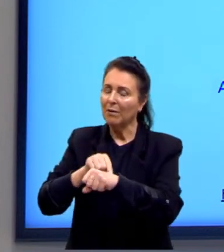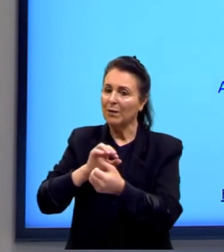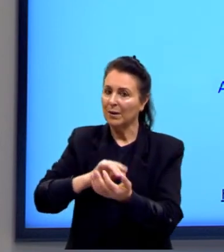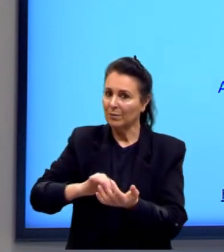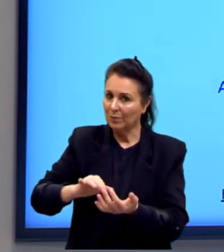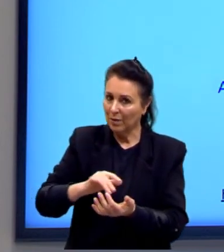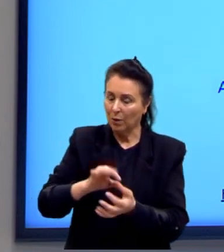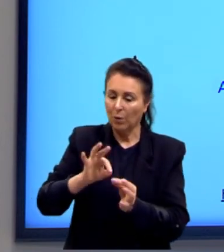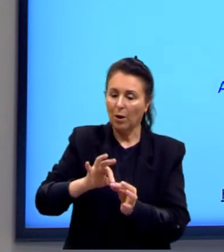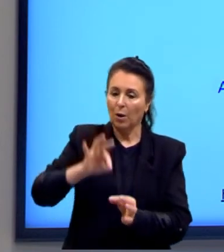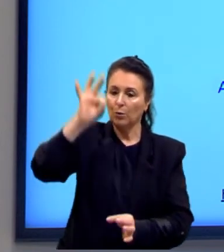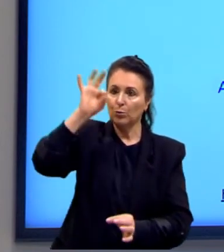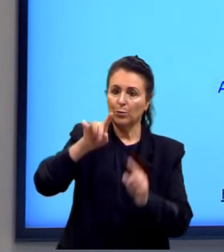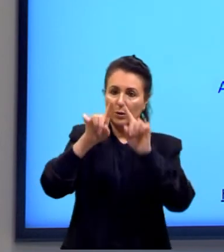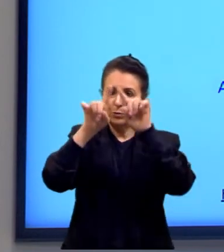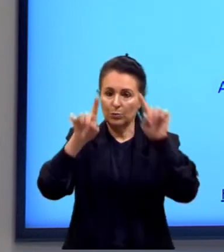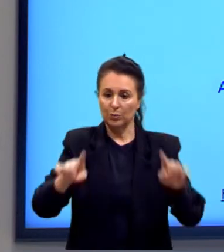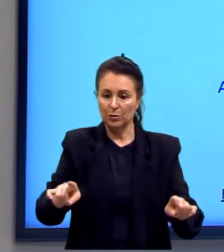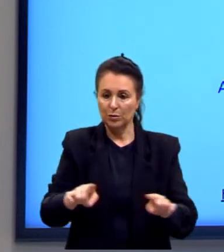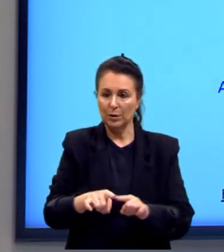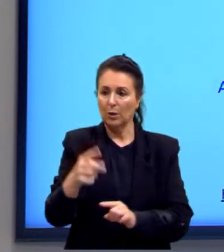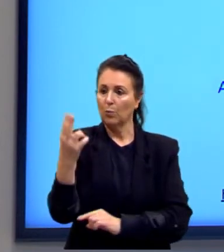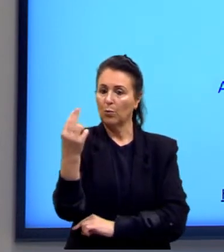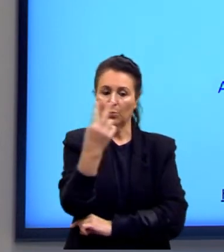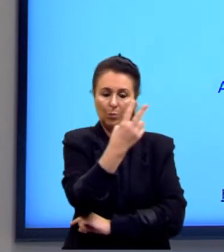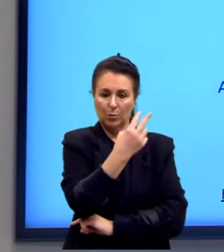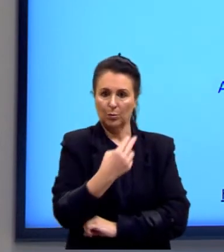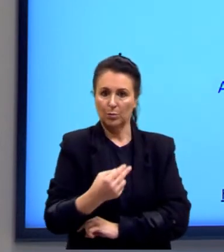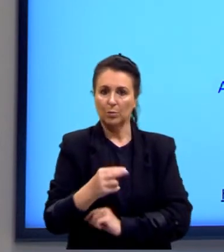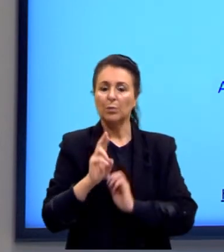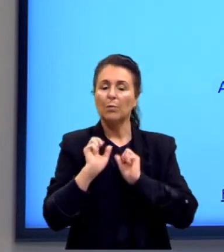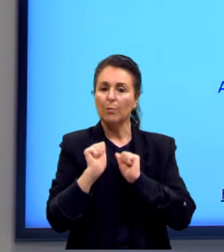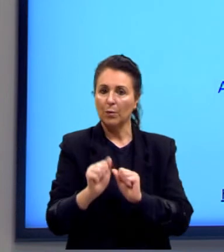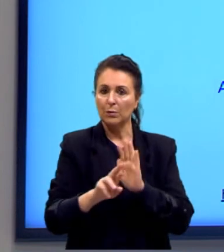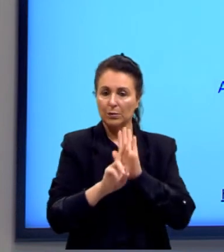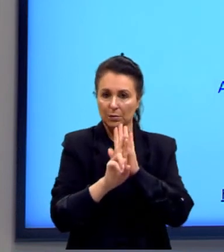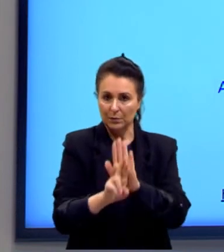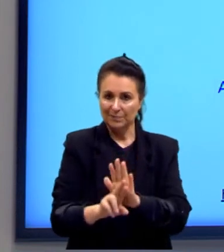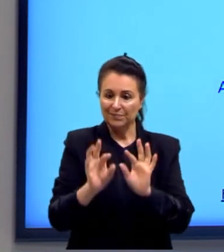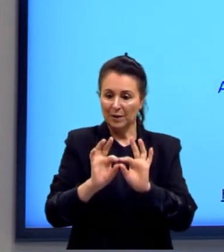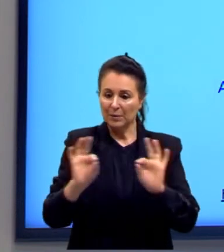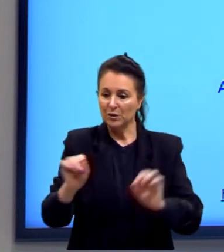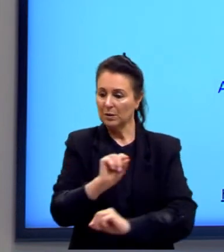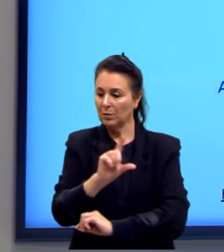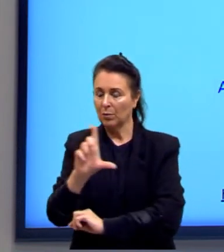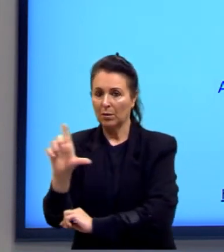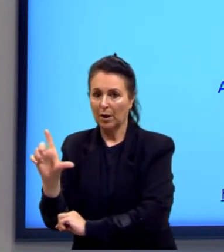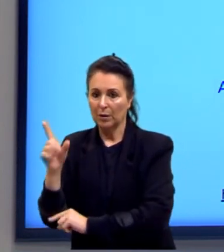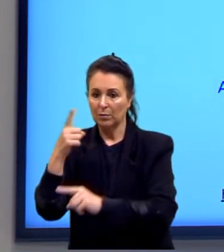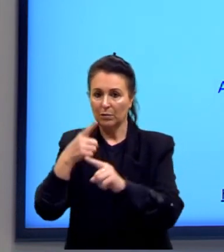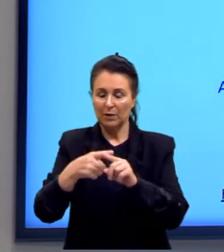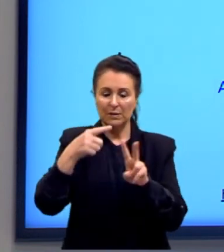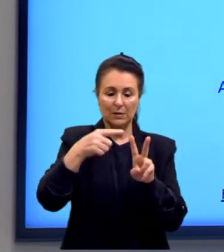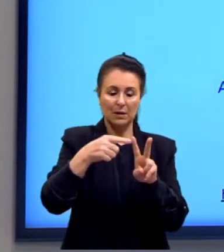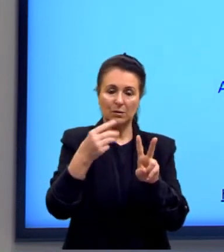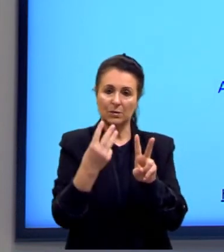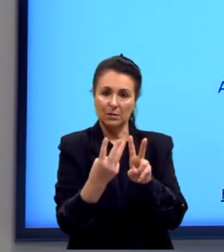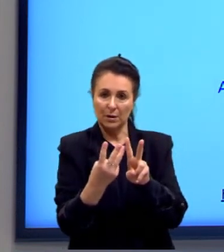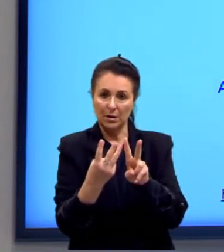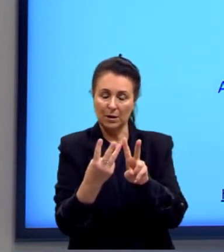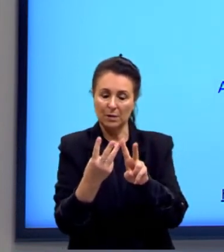A altura de um triângulo equilátero pode ser representada como a medida do lado vezes raiz de 3